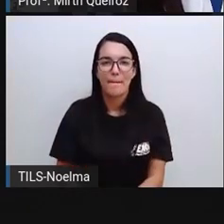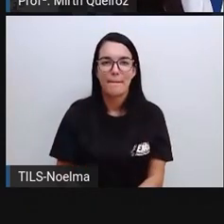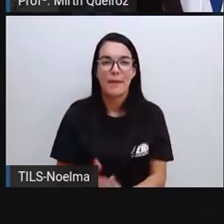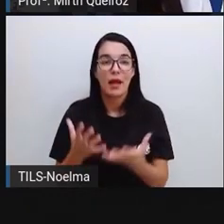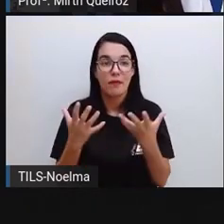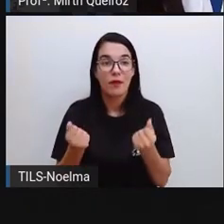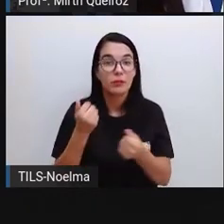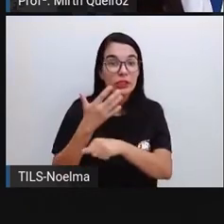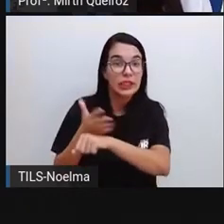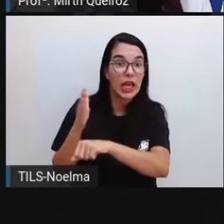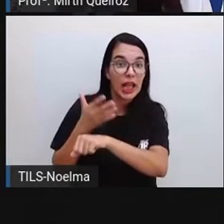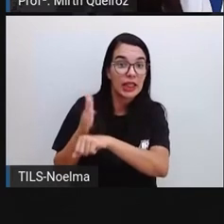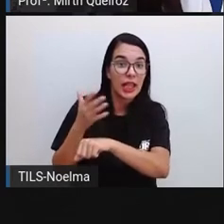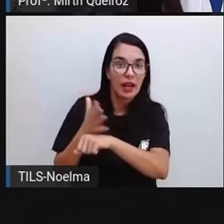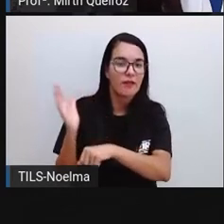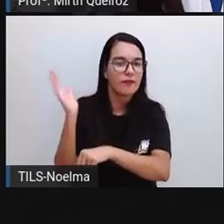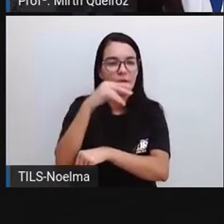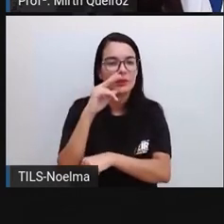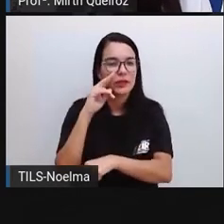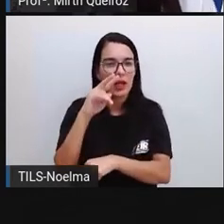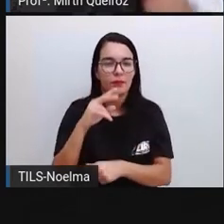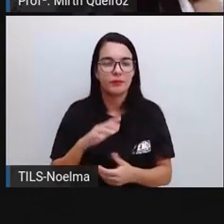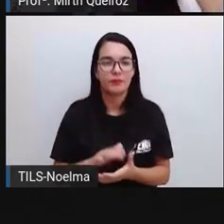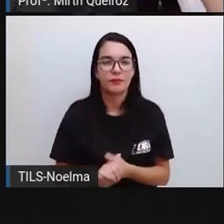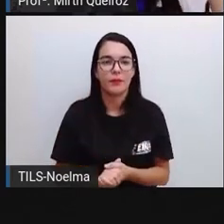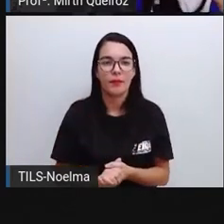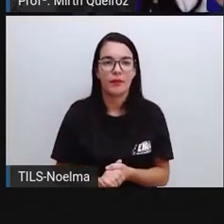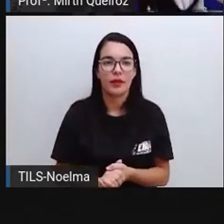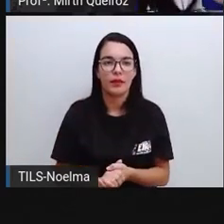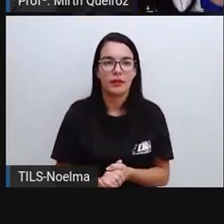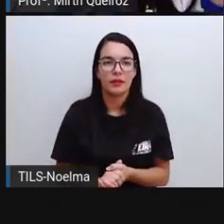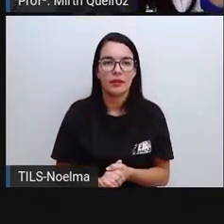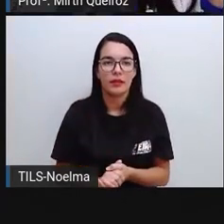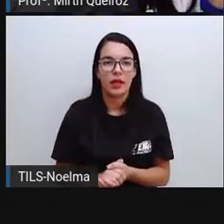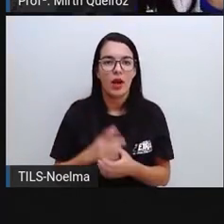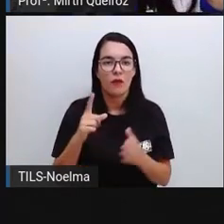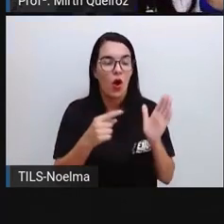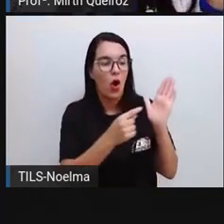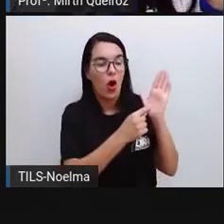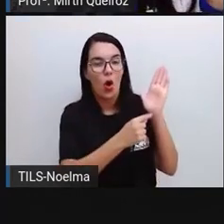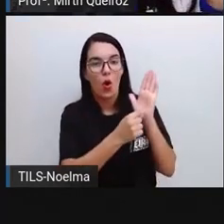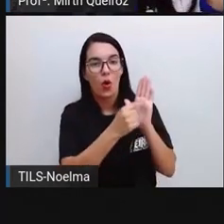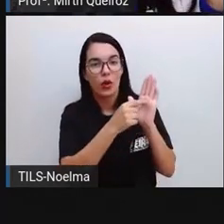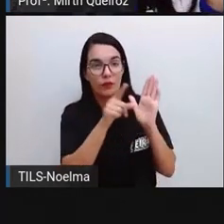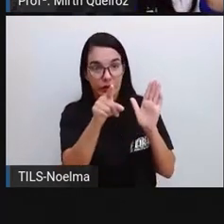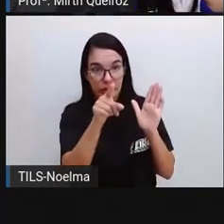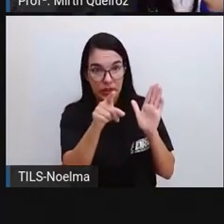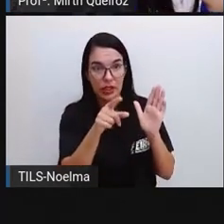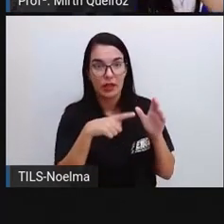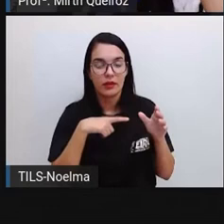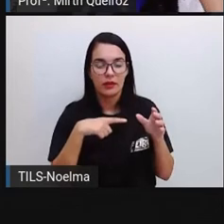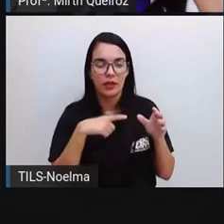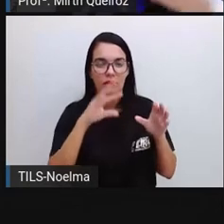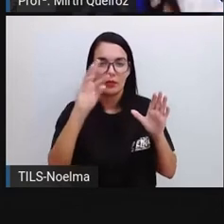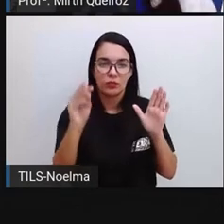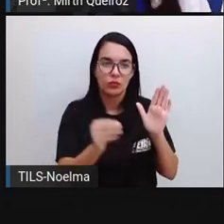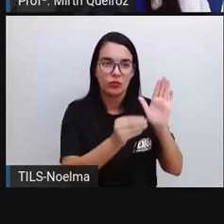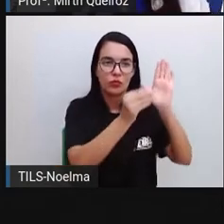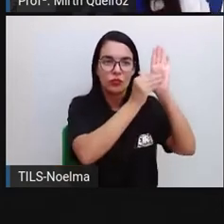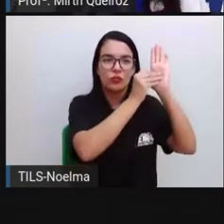Vamos treinar? Vamos lá. Eu vou colocar aqui a calculadora para vocês e a gente vai